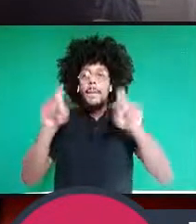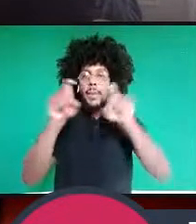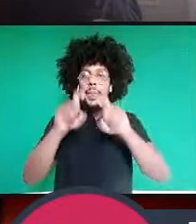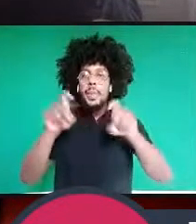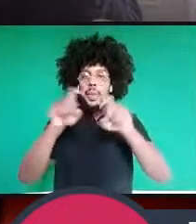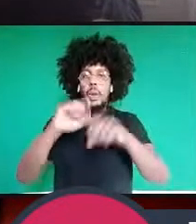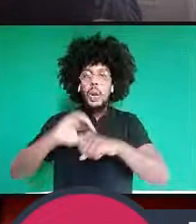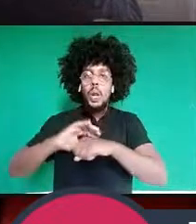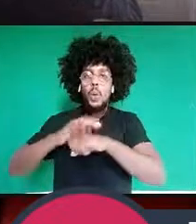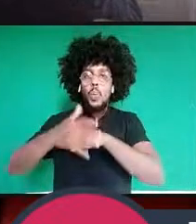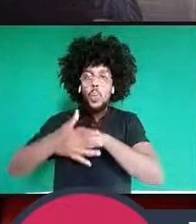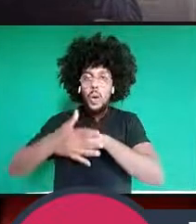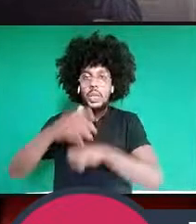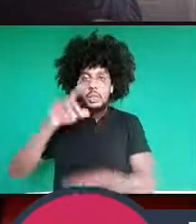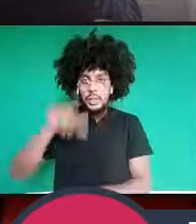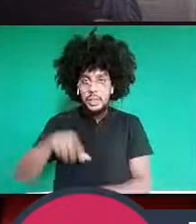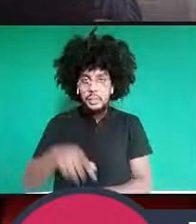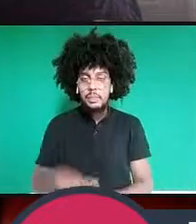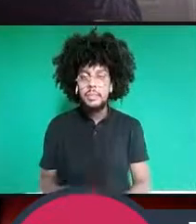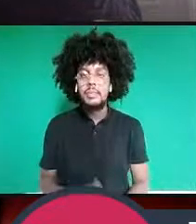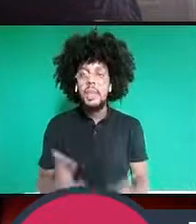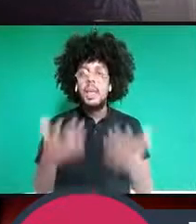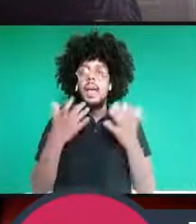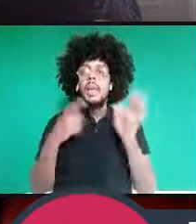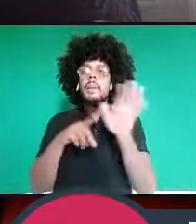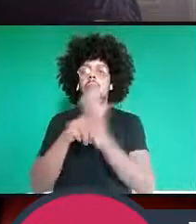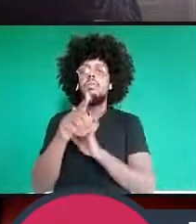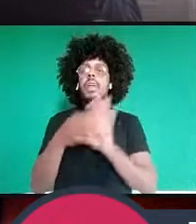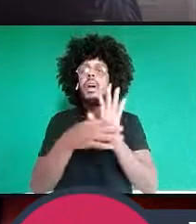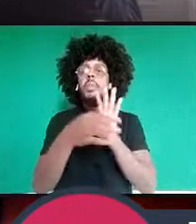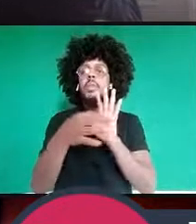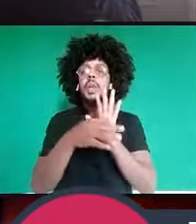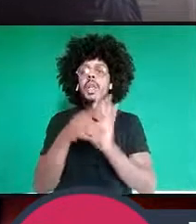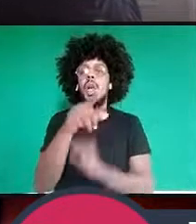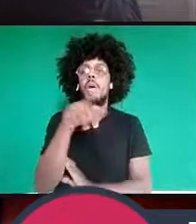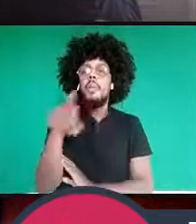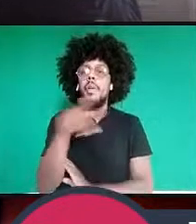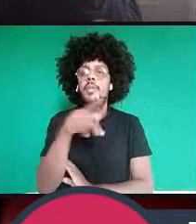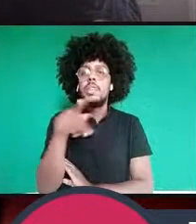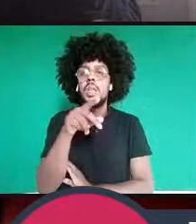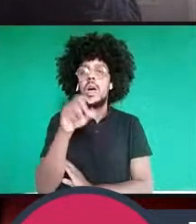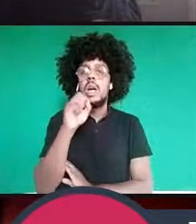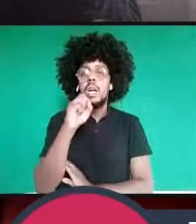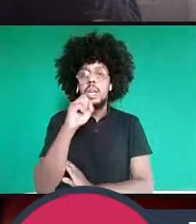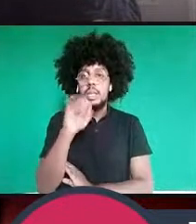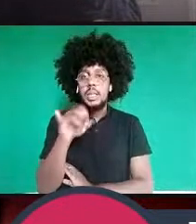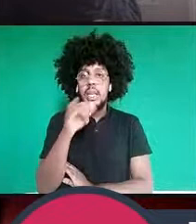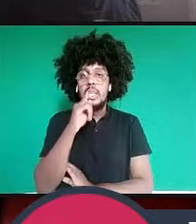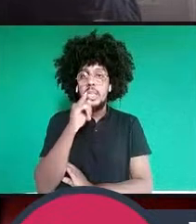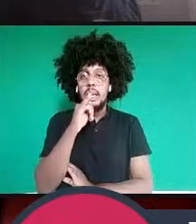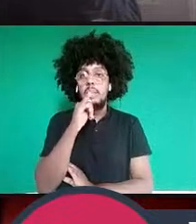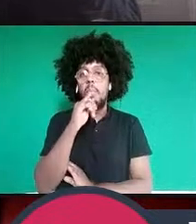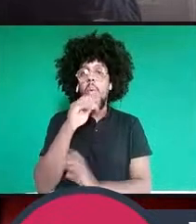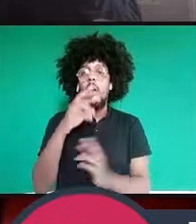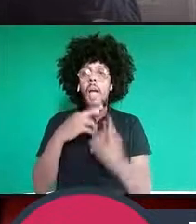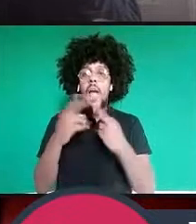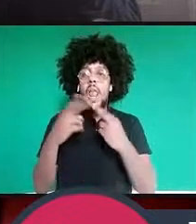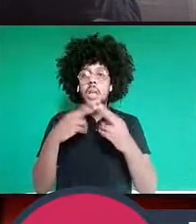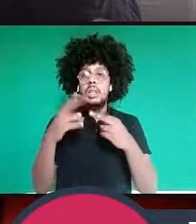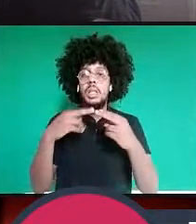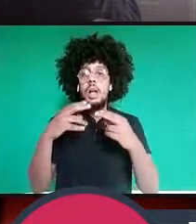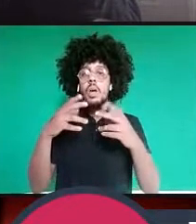Tem uma aqui. Queria perguntar sobre a opinião do professor sobre eventual correlação de emareamento quântico com as